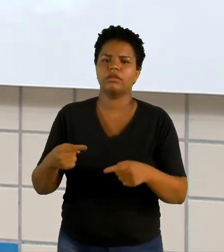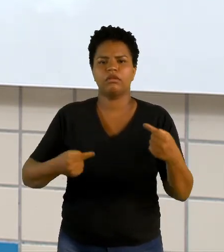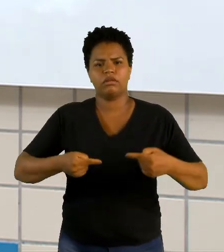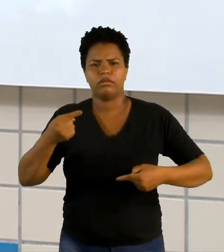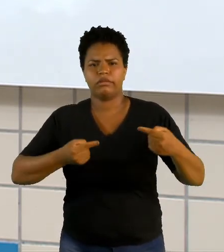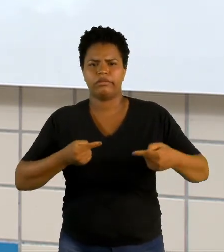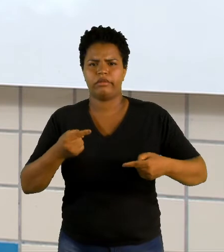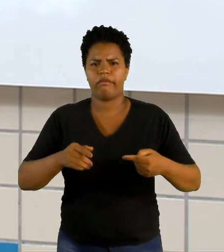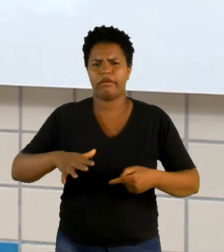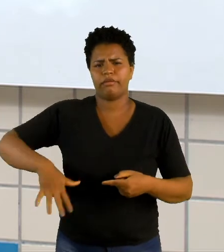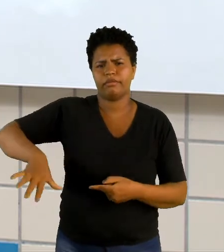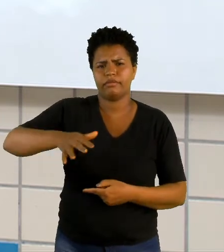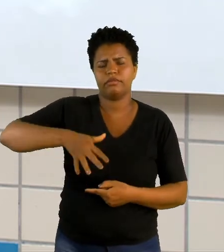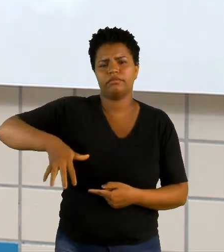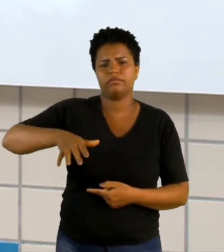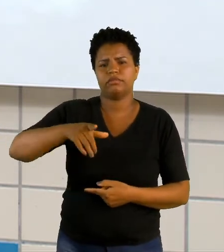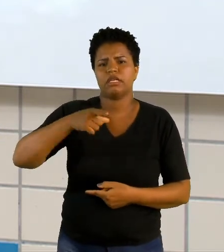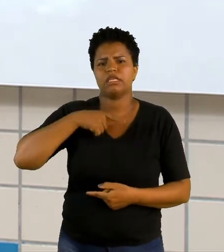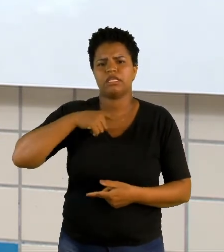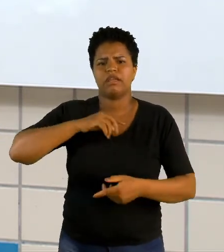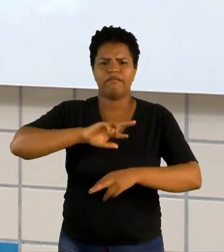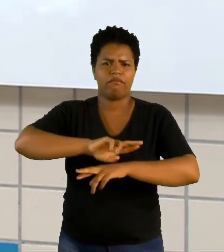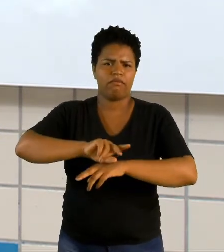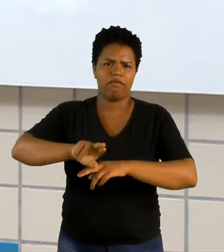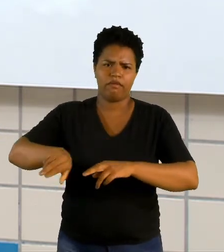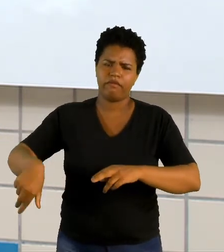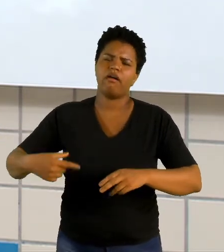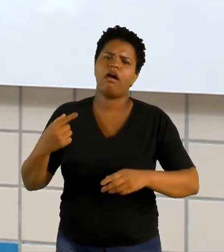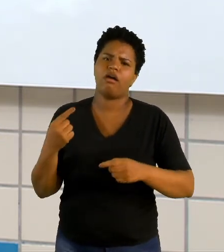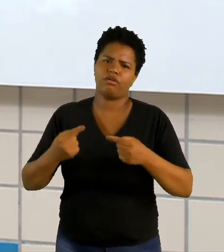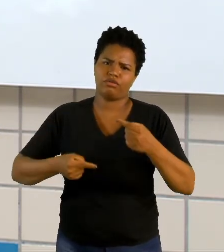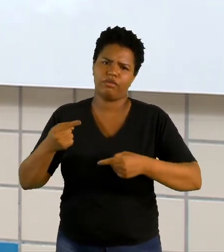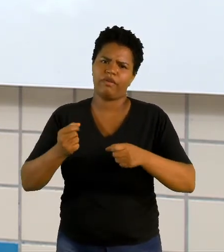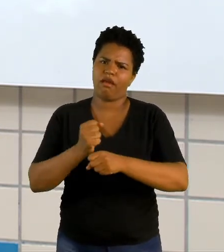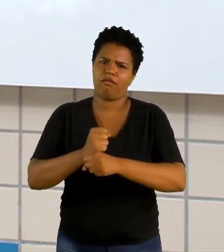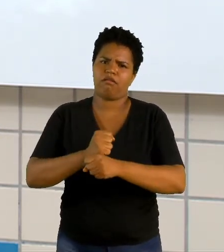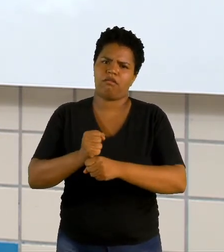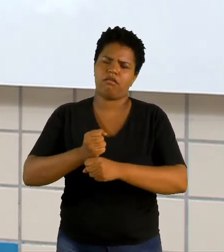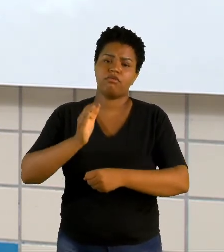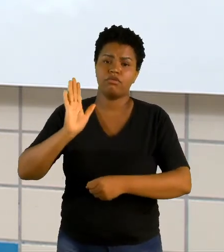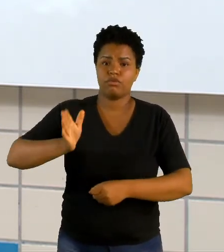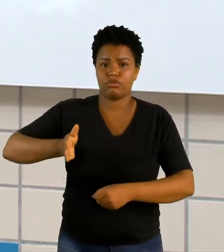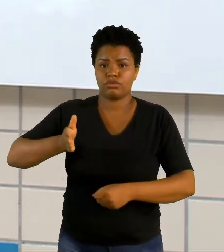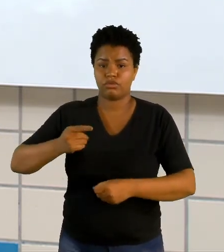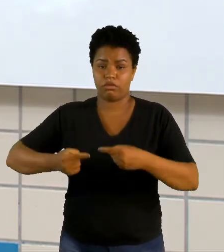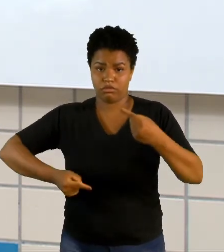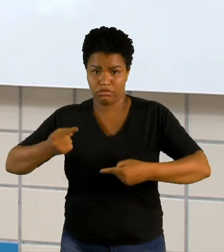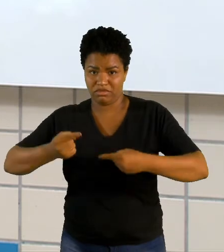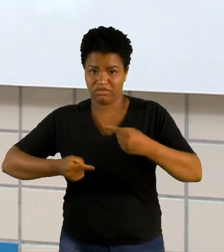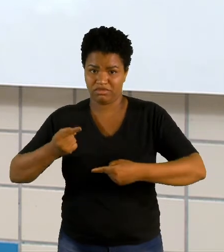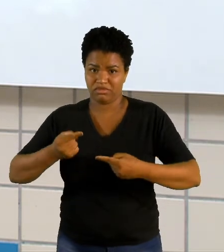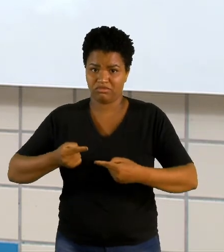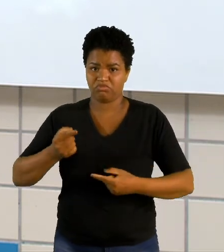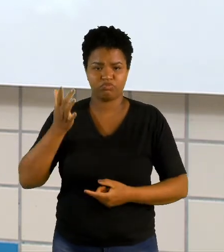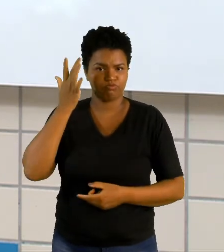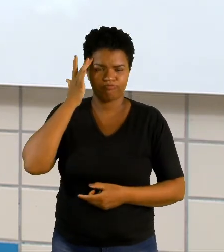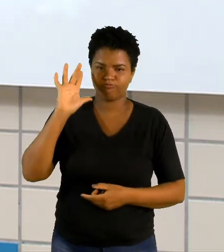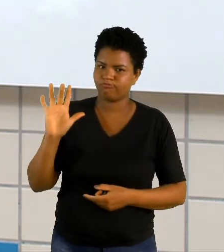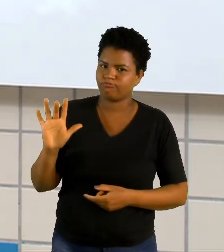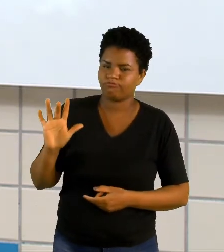uma região que existem diversos conflitos há muitos anos, conflitos esses que não sabe se